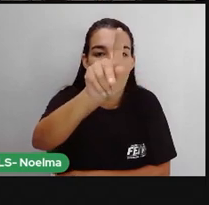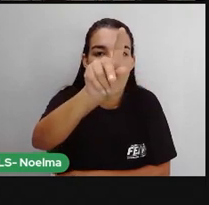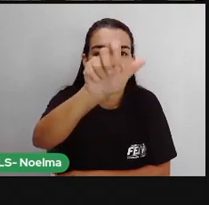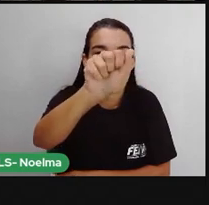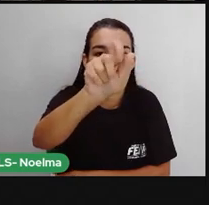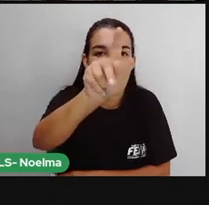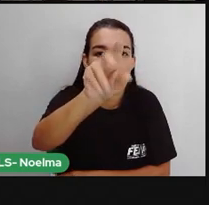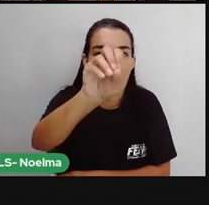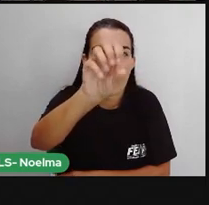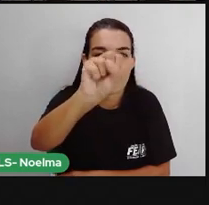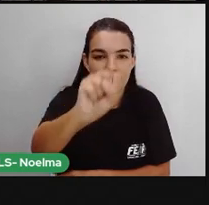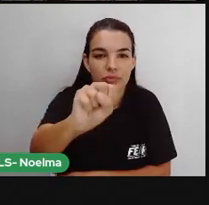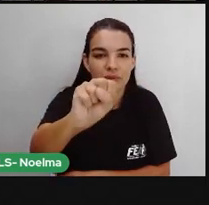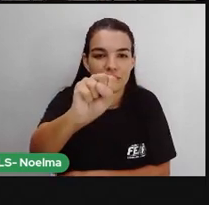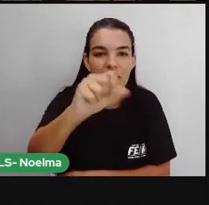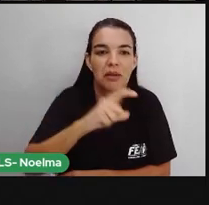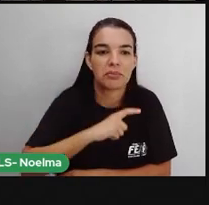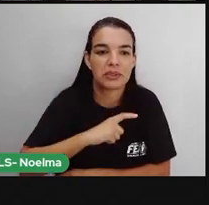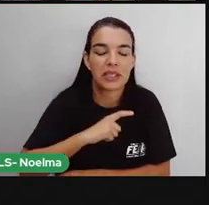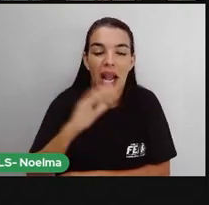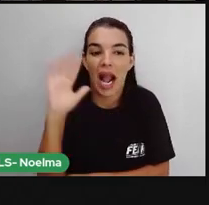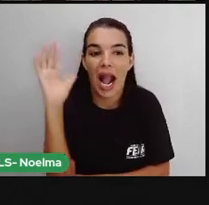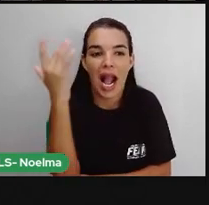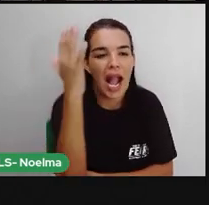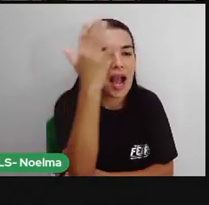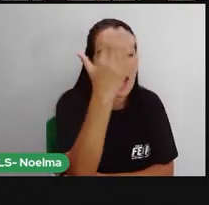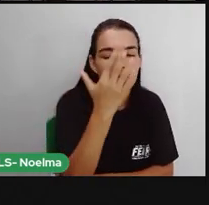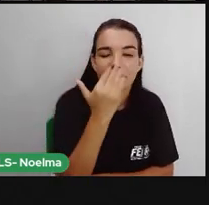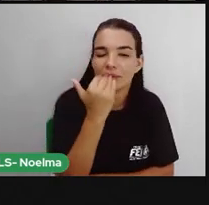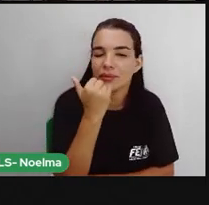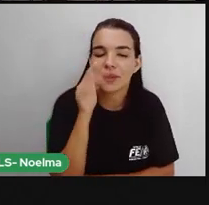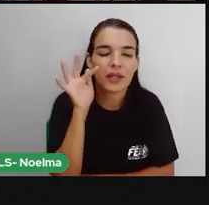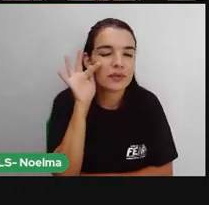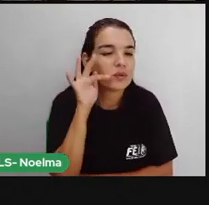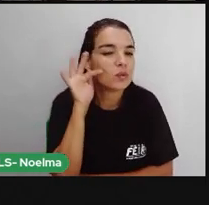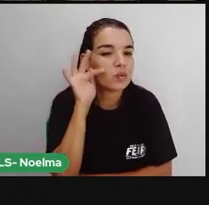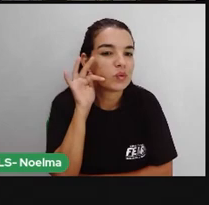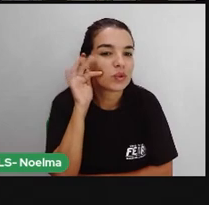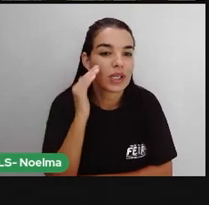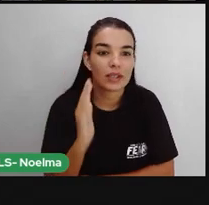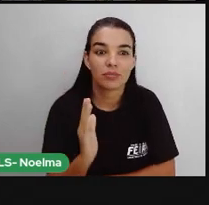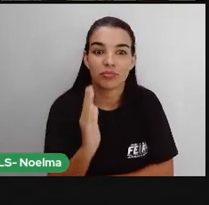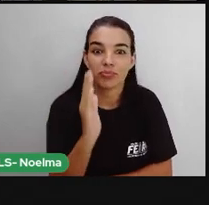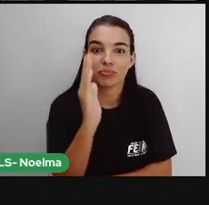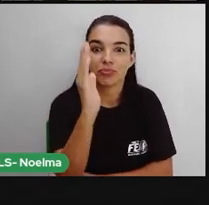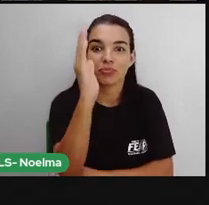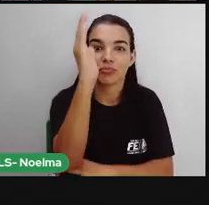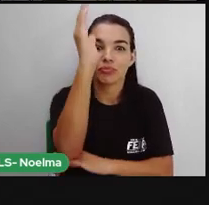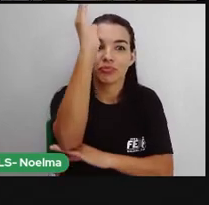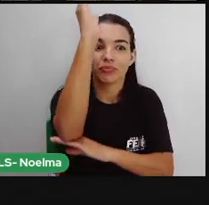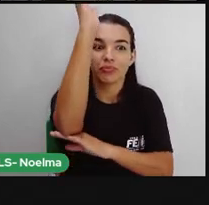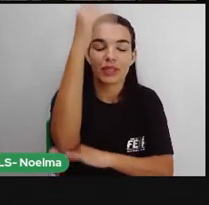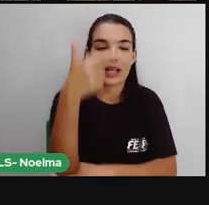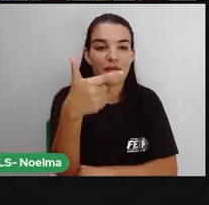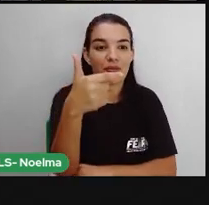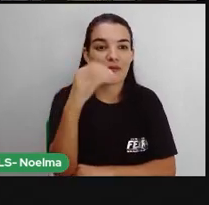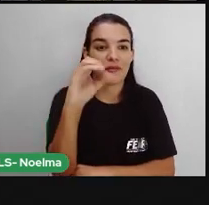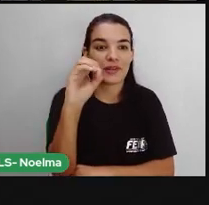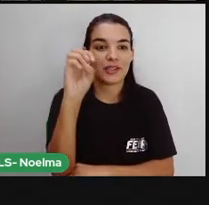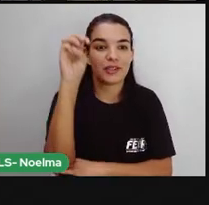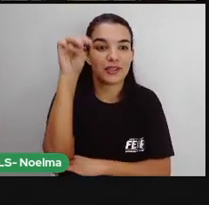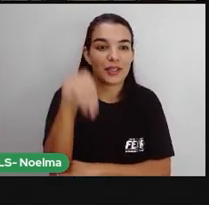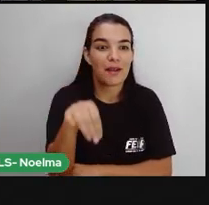com figueiras, engazeiros e outras árvores altas. Aí, a gente tem uma imagem, né? De um